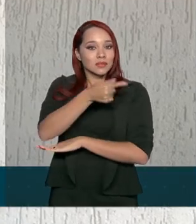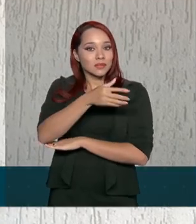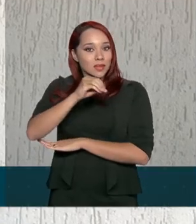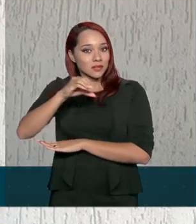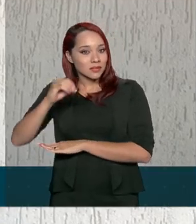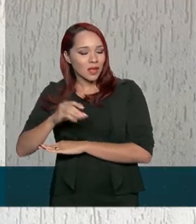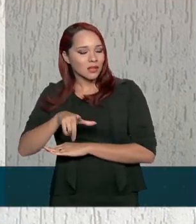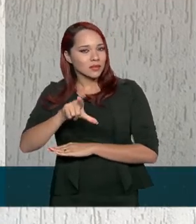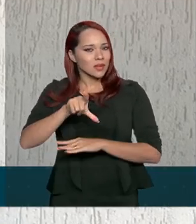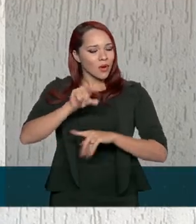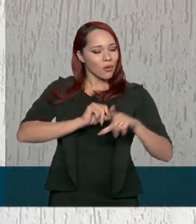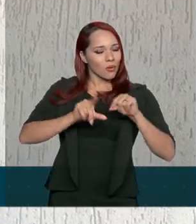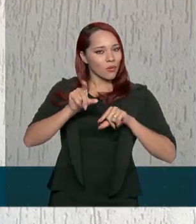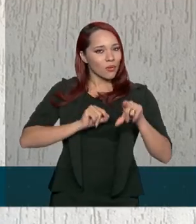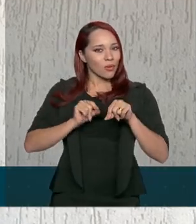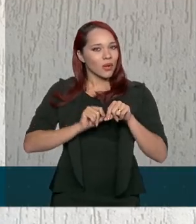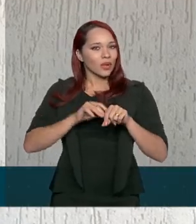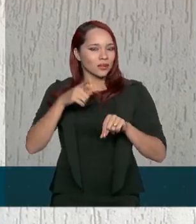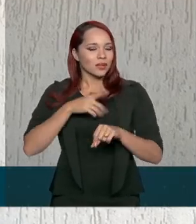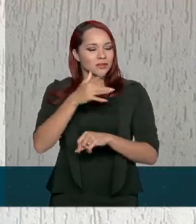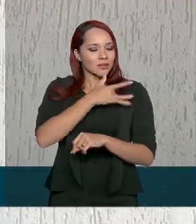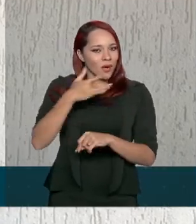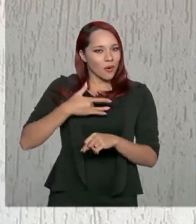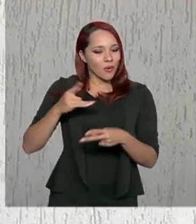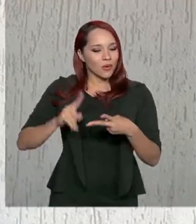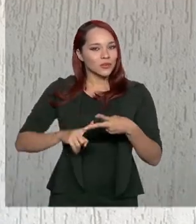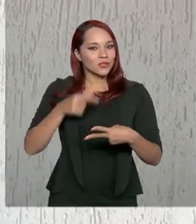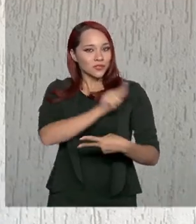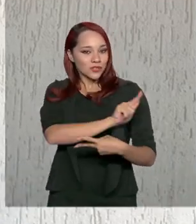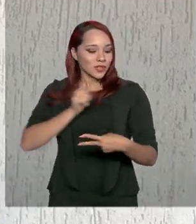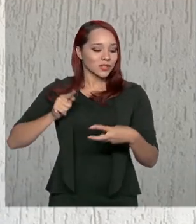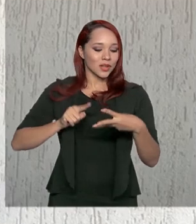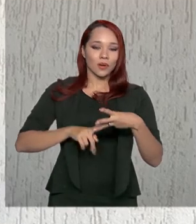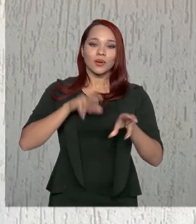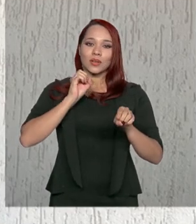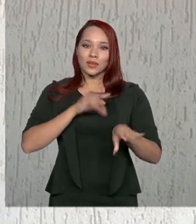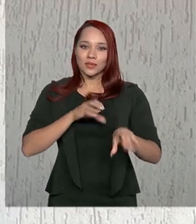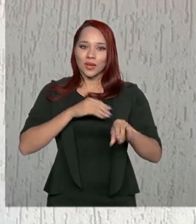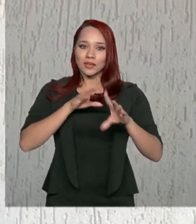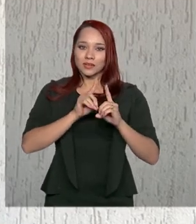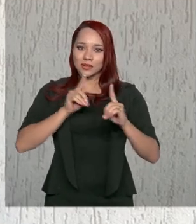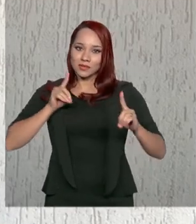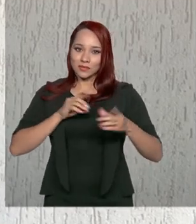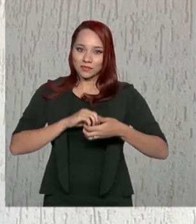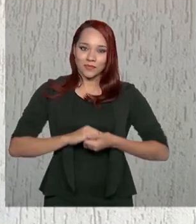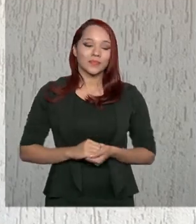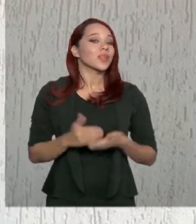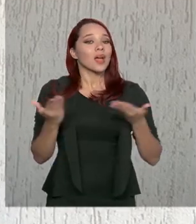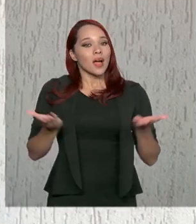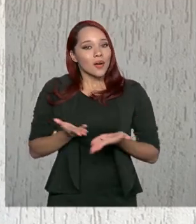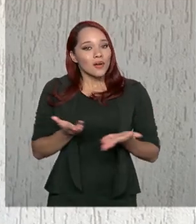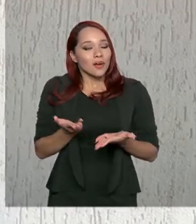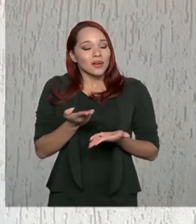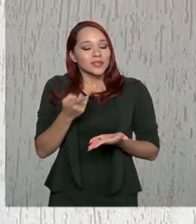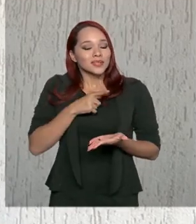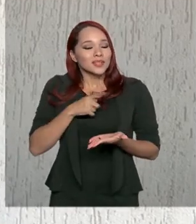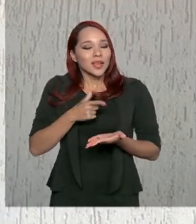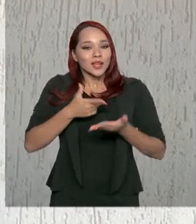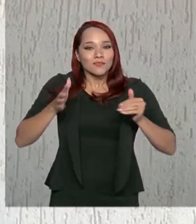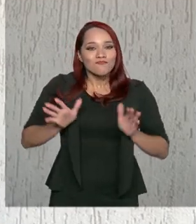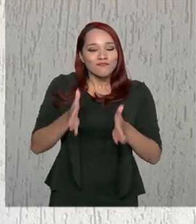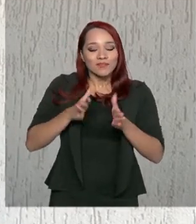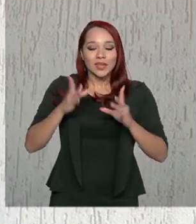alternativas envolvendo saúde, gestão e educação à distância. Agora estão sendo promovidos